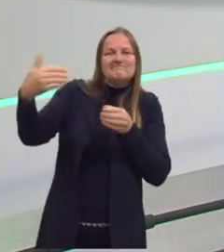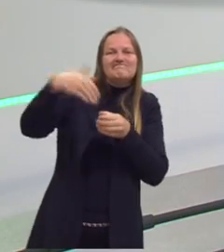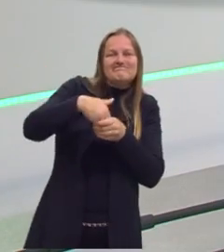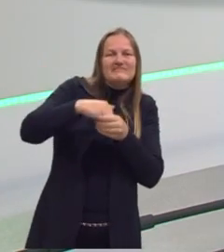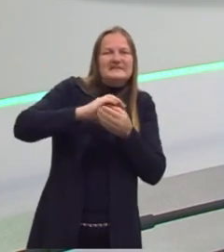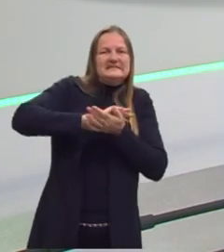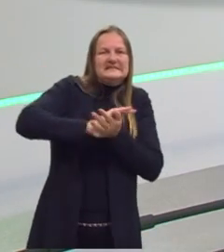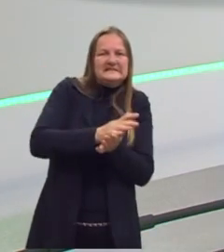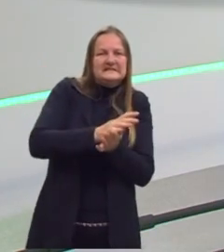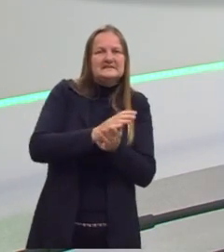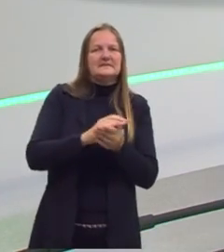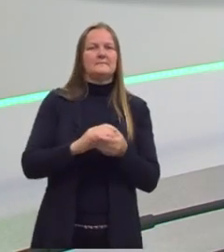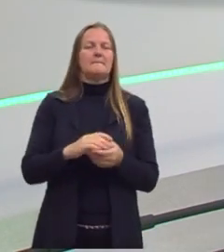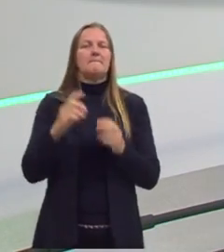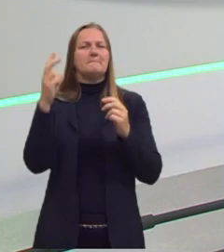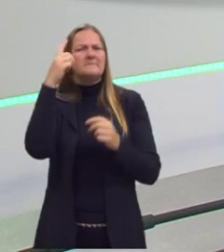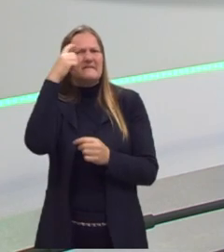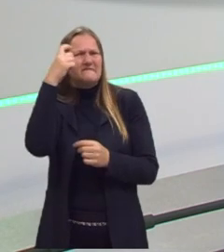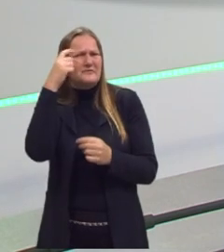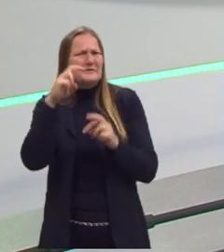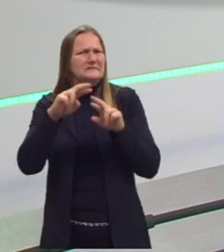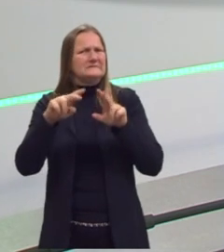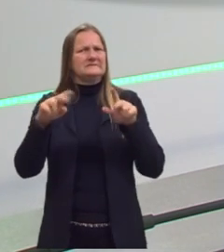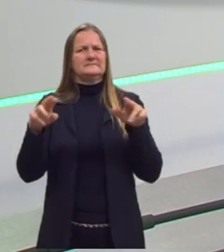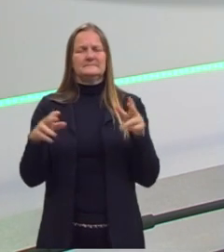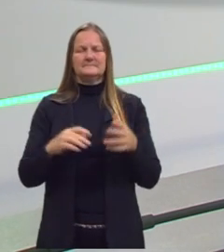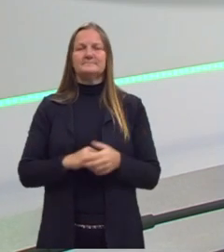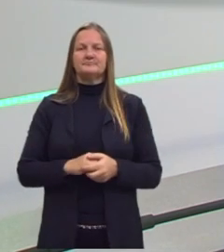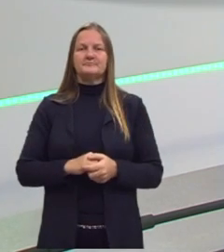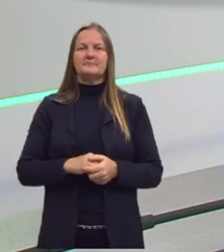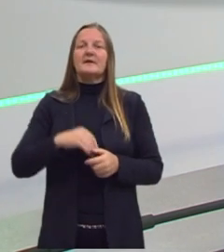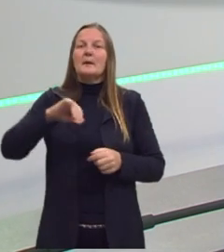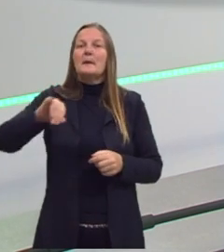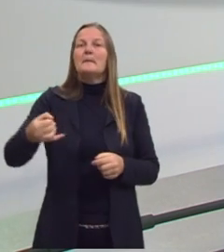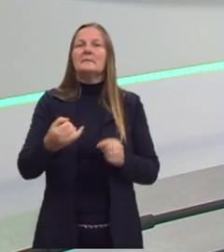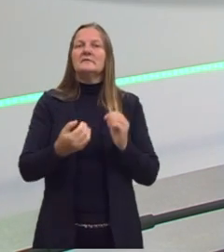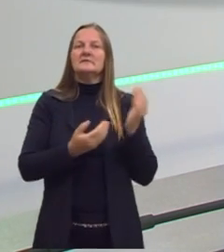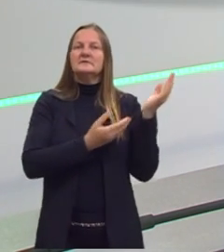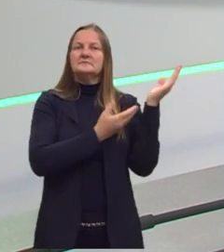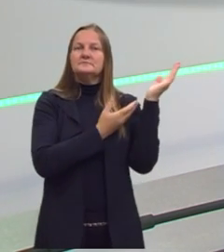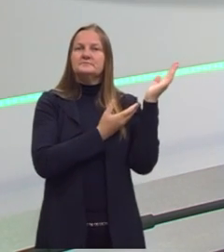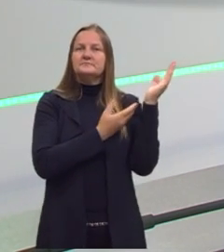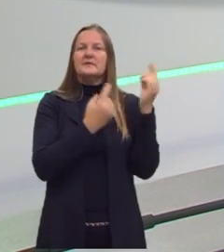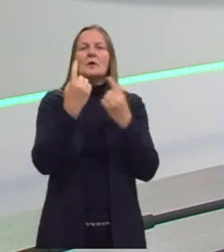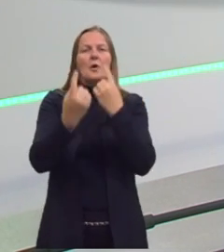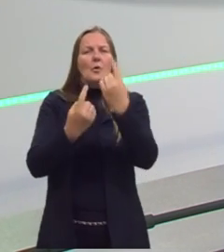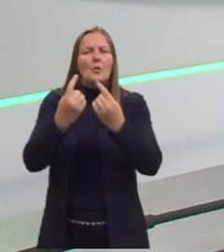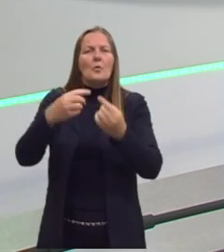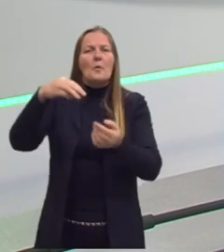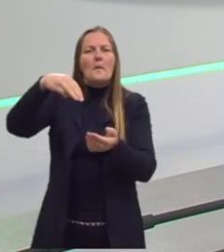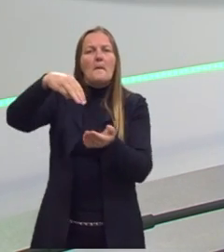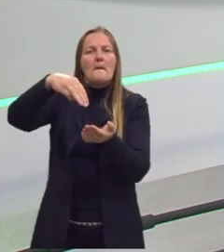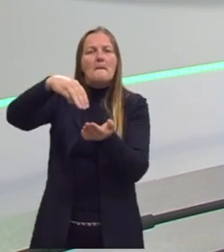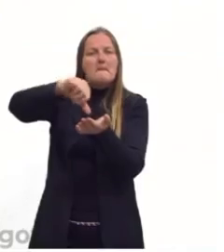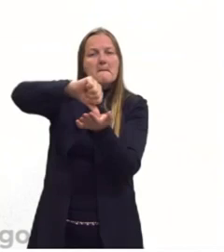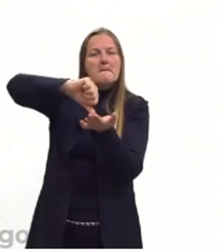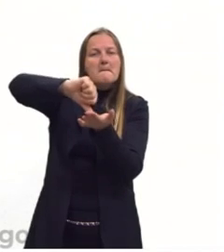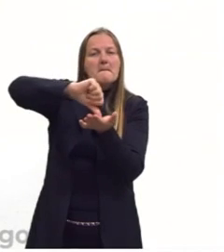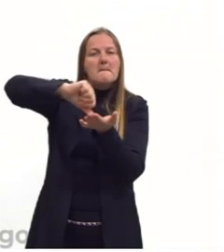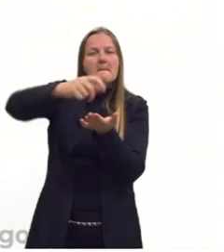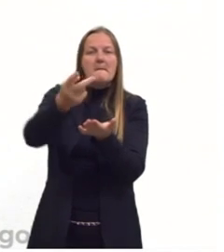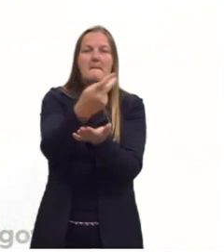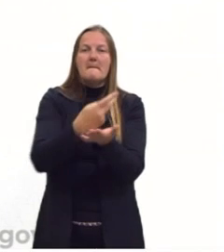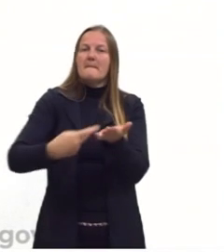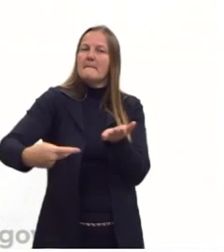foi o início de muitas violências. E aqui eu quero aproveitar e mostrar para vocês alguns mapas que eram da época do